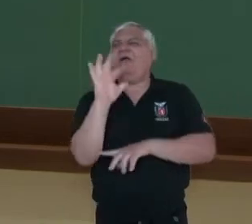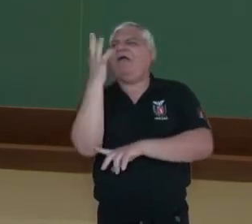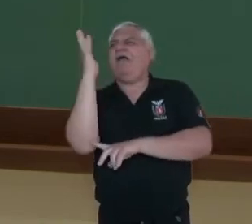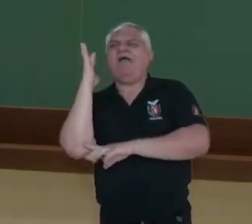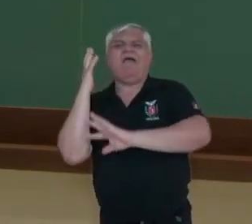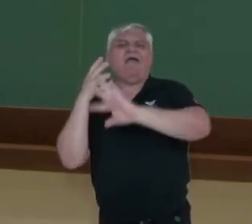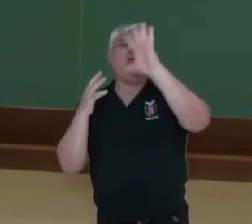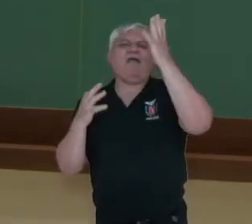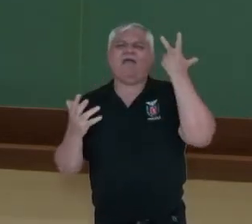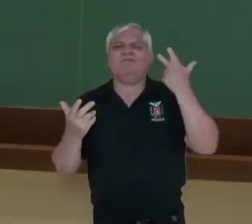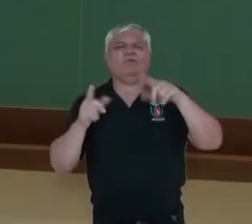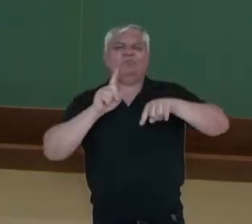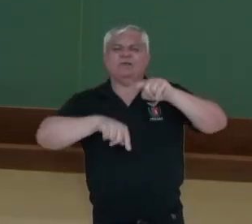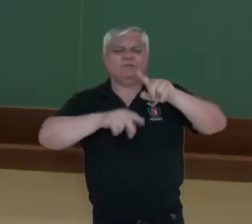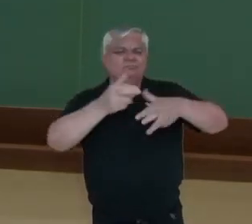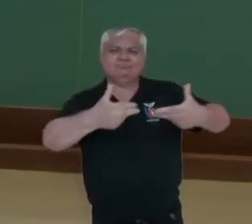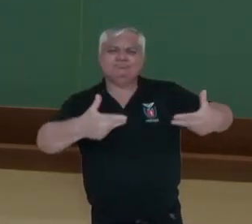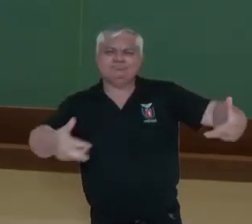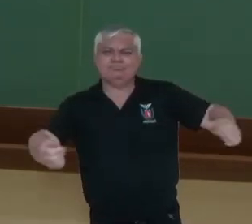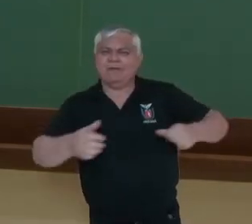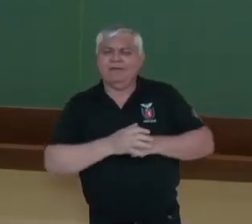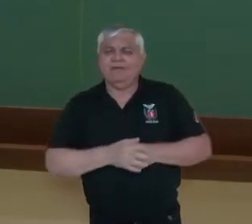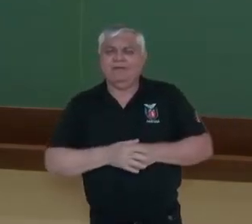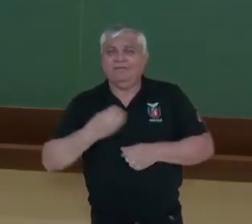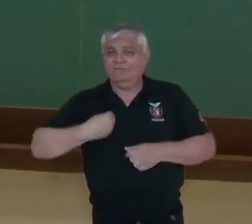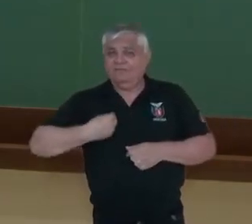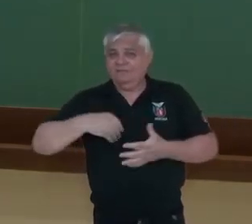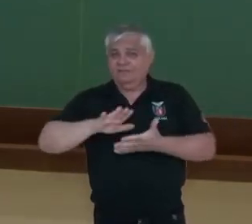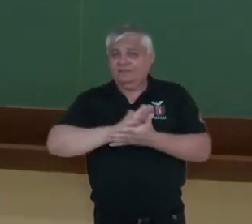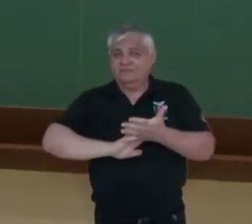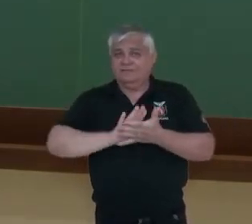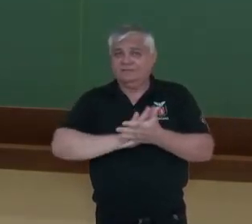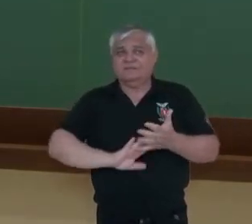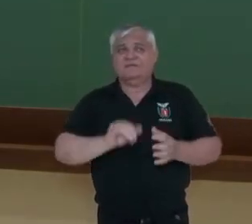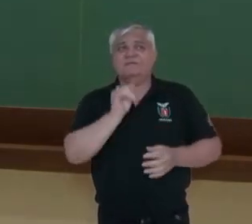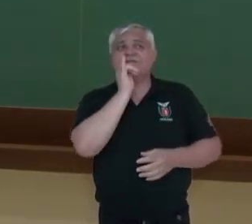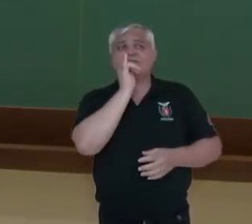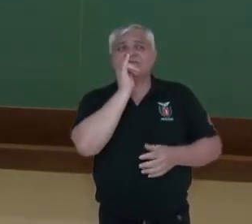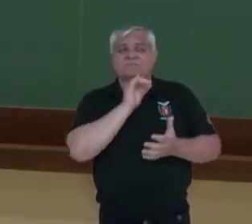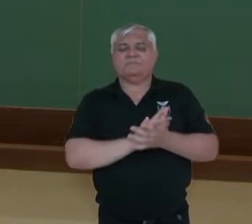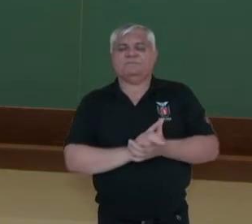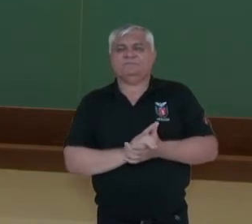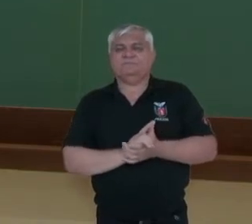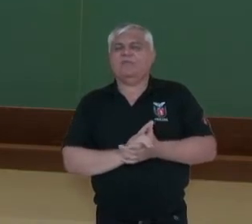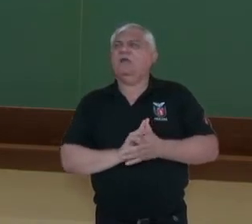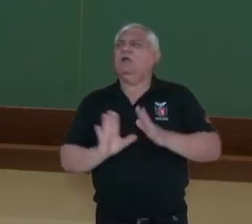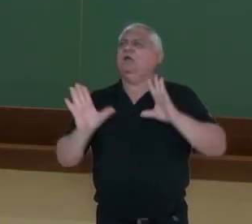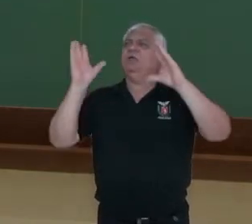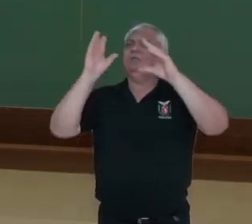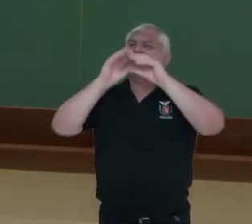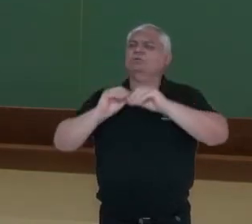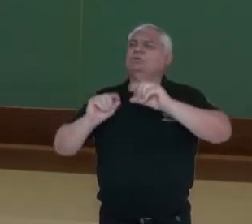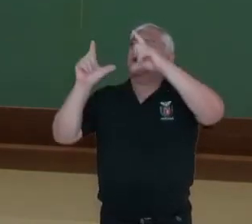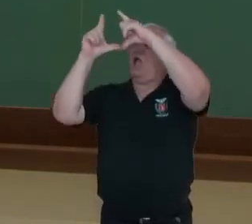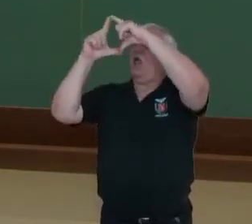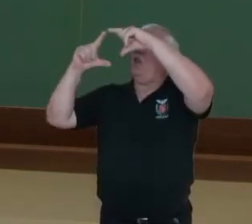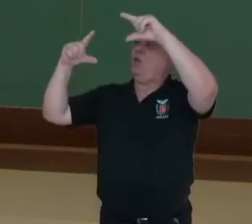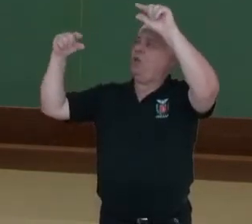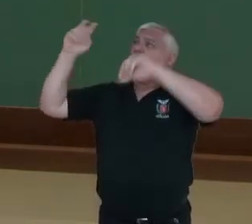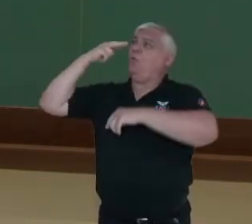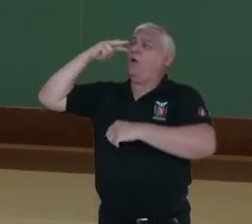inanimados? Objetos, por exemplo, que não têm vida. Olha o exemplo. Naquela noite a lua olhava para o mar.